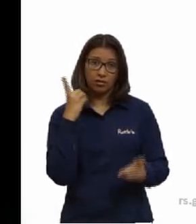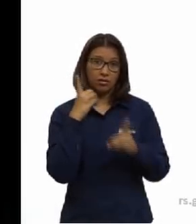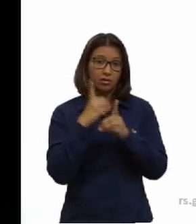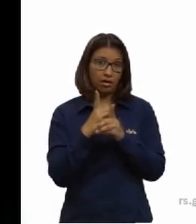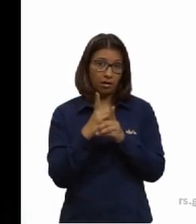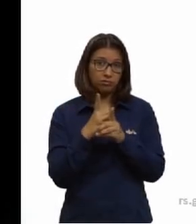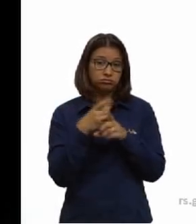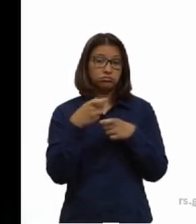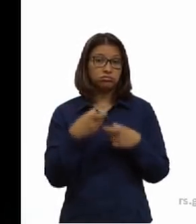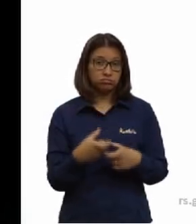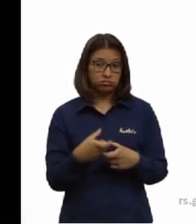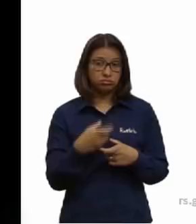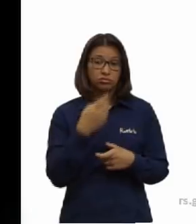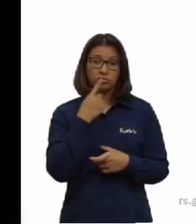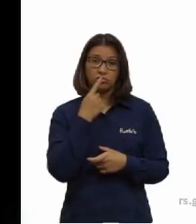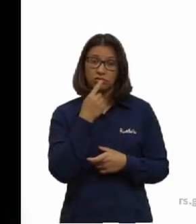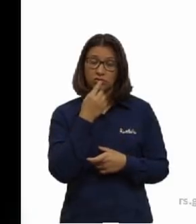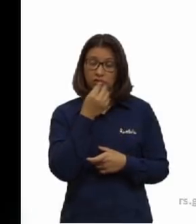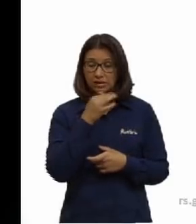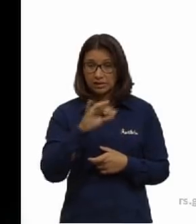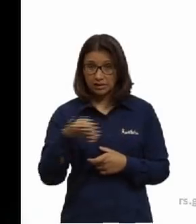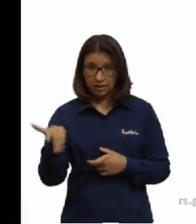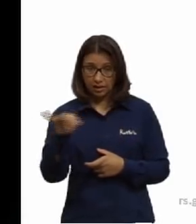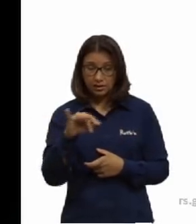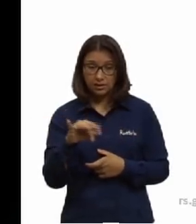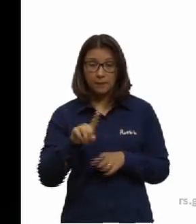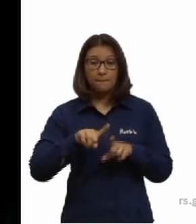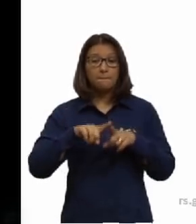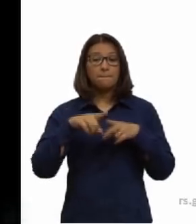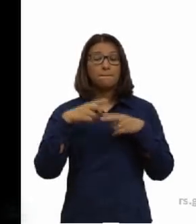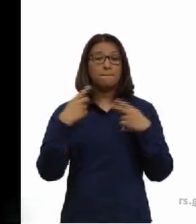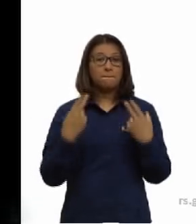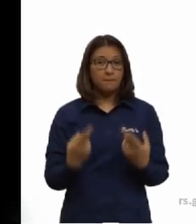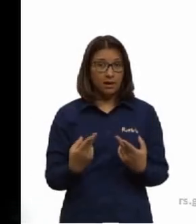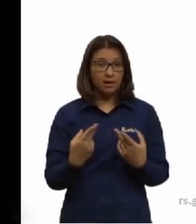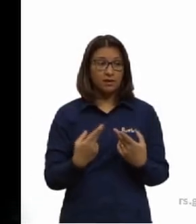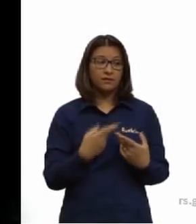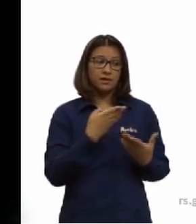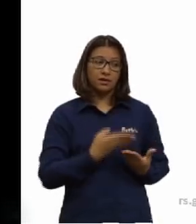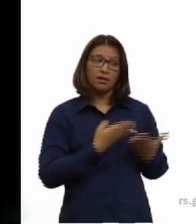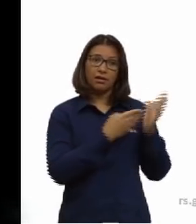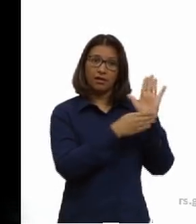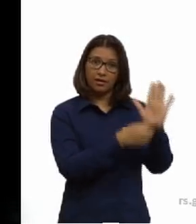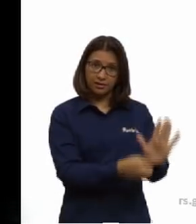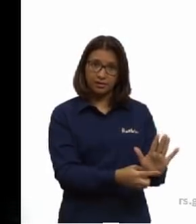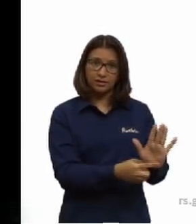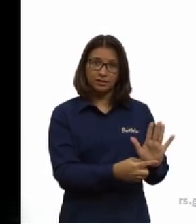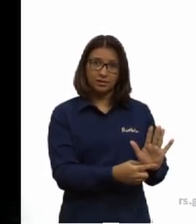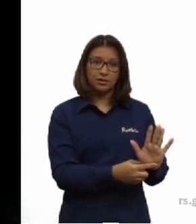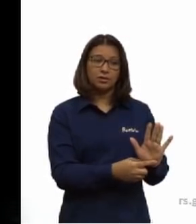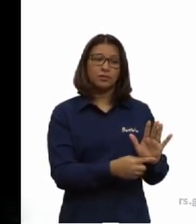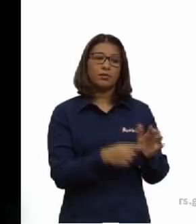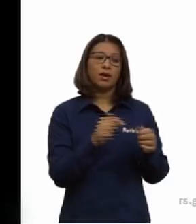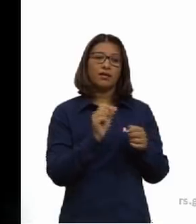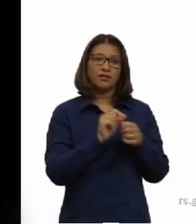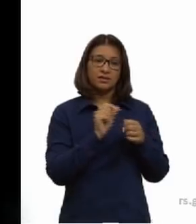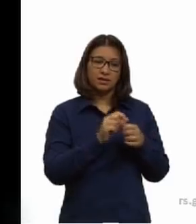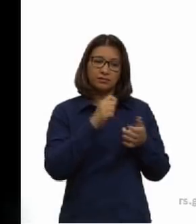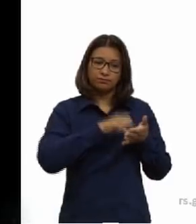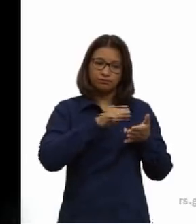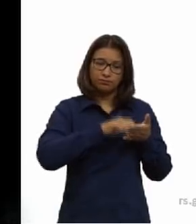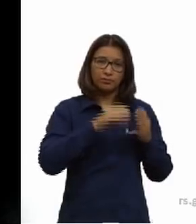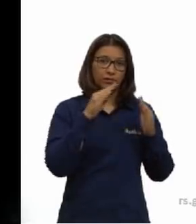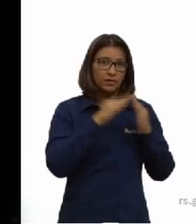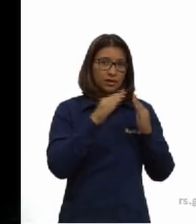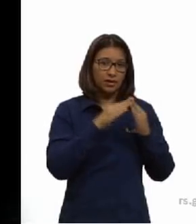esses sais minerais, porém, fica aí a tabela para que vocês possam fazer esse teminha de casa e